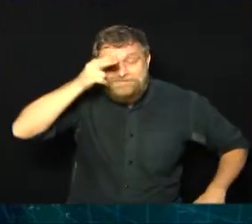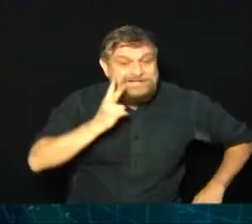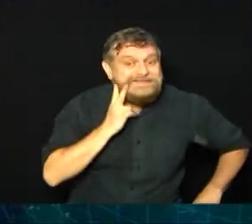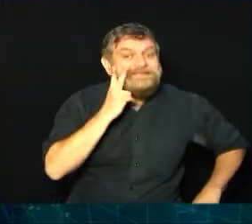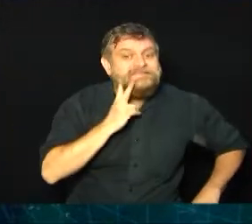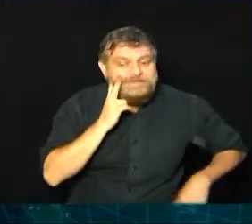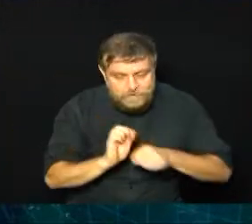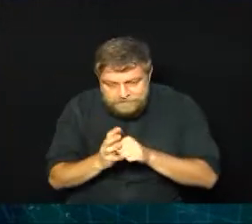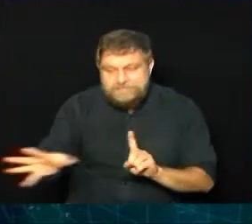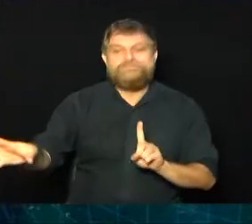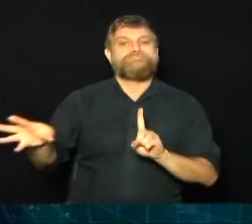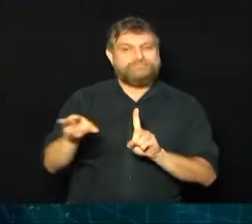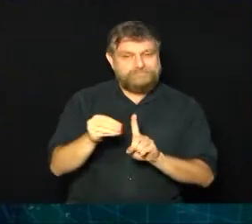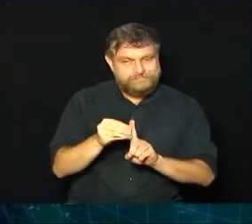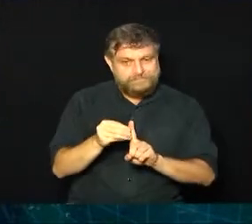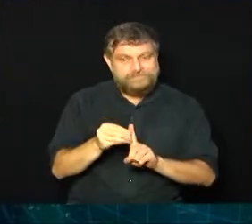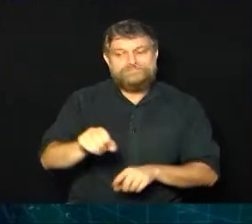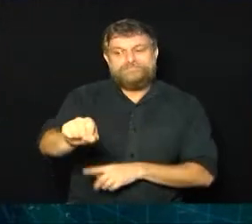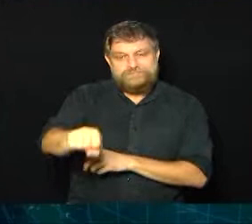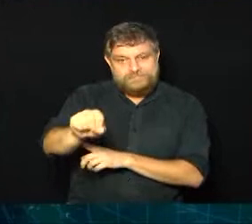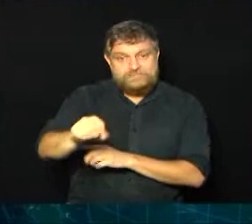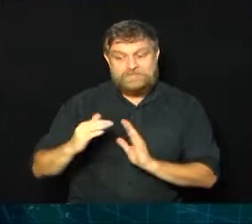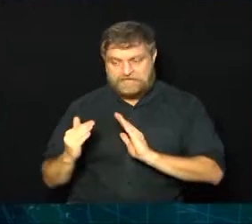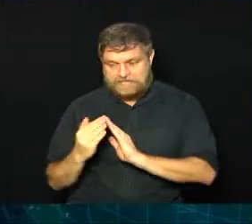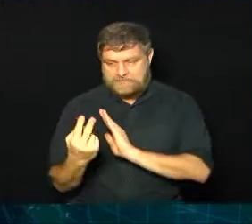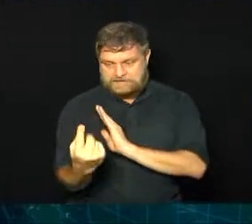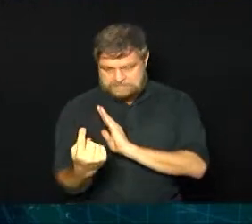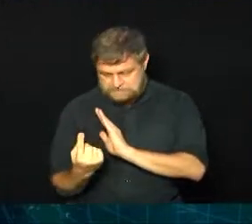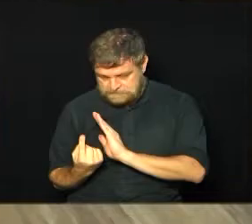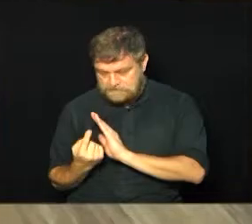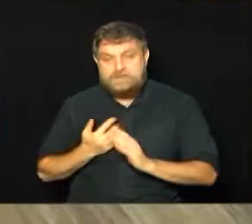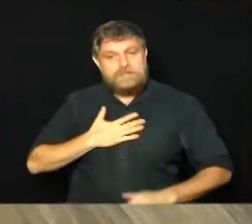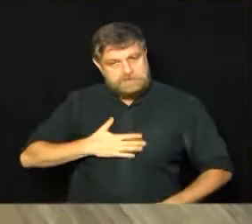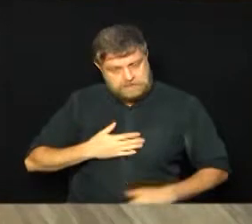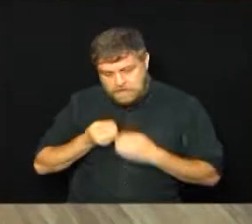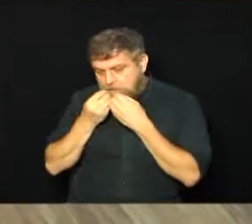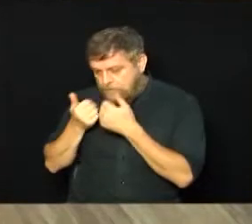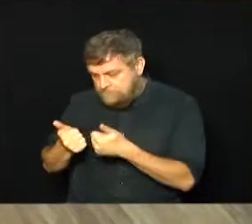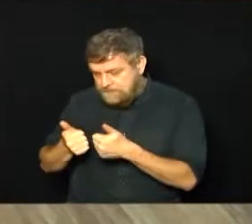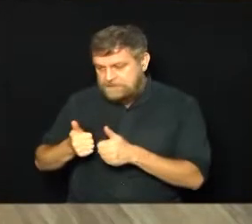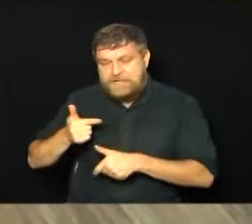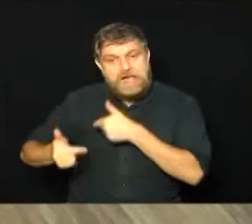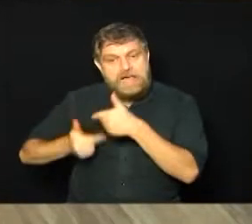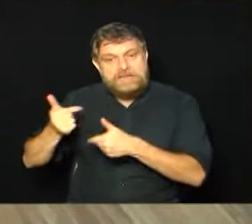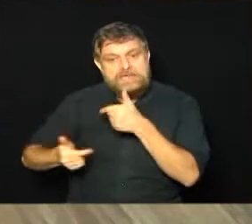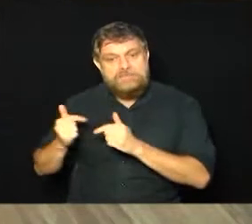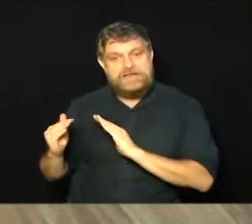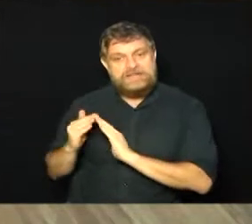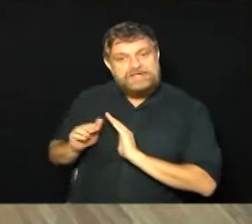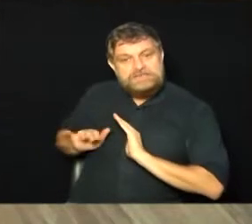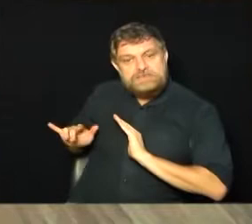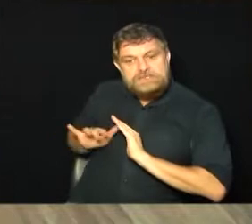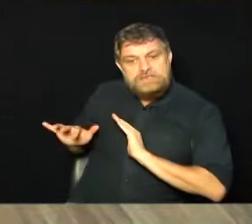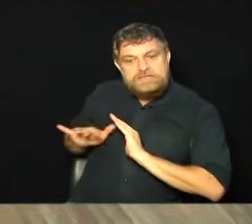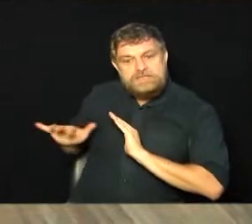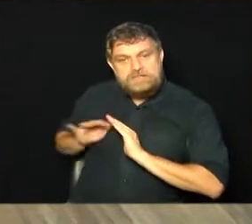Covid-19, atualizando, ele continua aí em casa, passa bem e segue trabalhando home office, e vamos aqui continuar com os